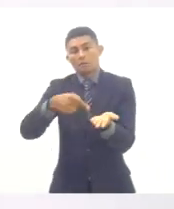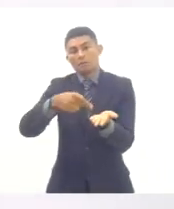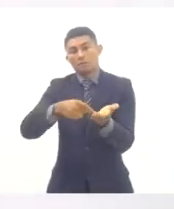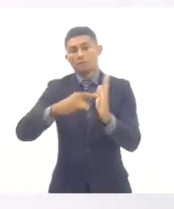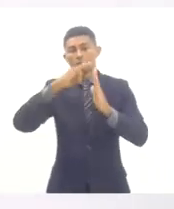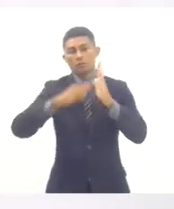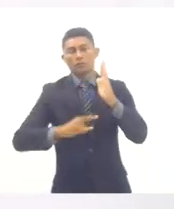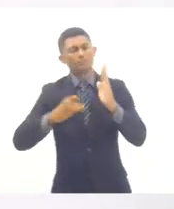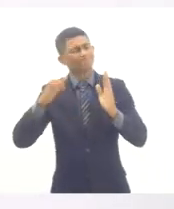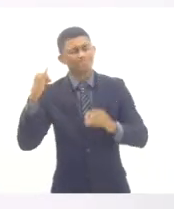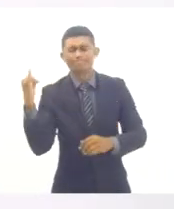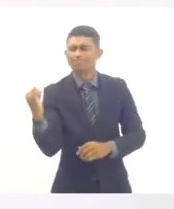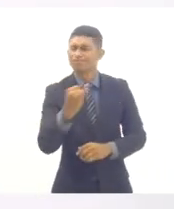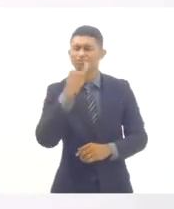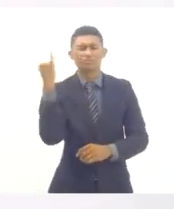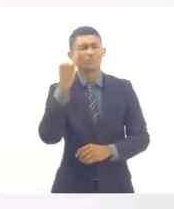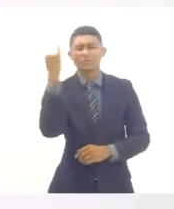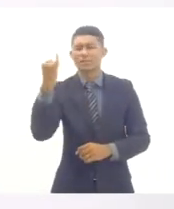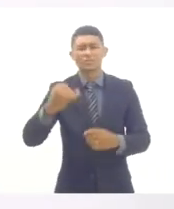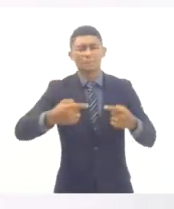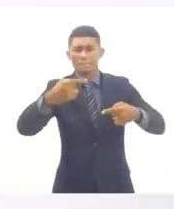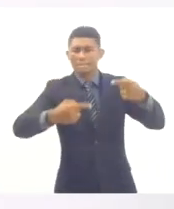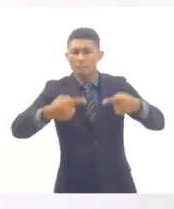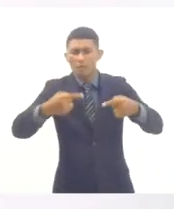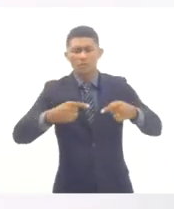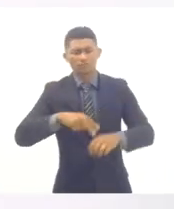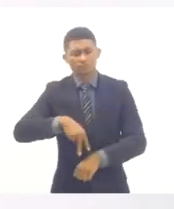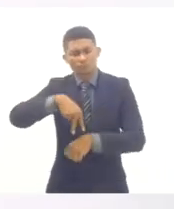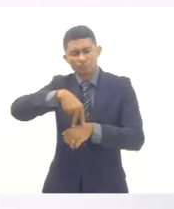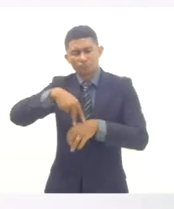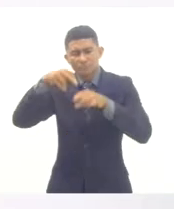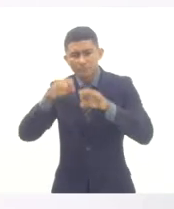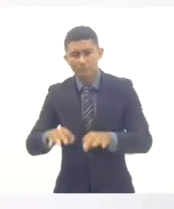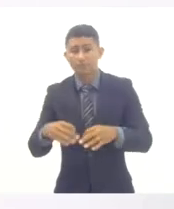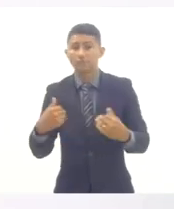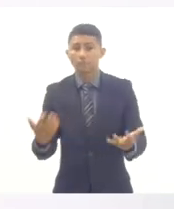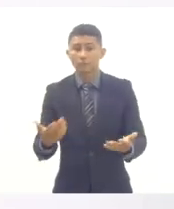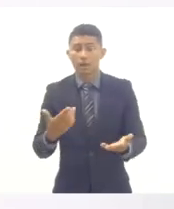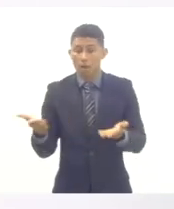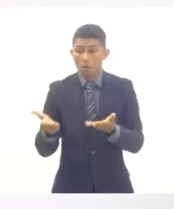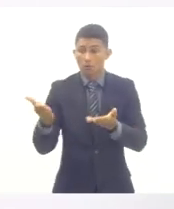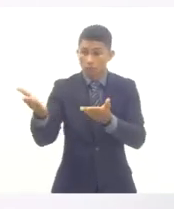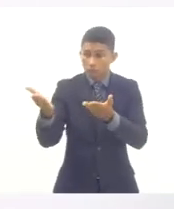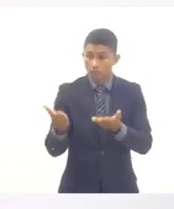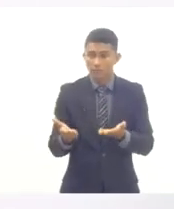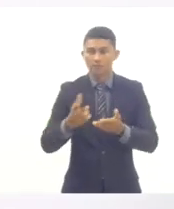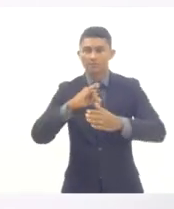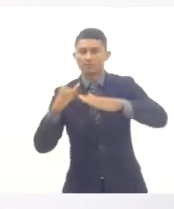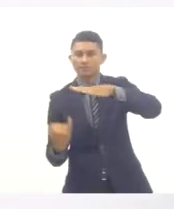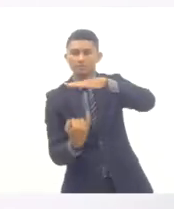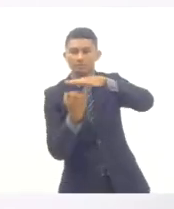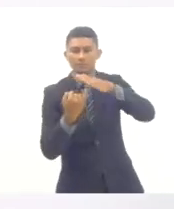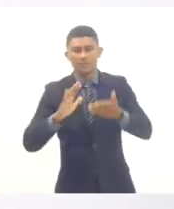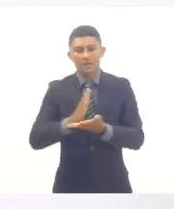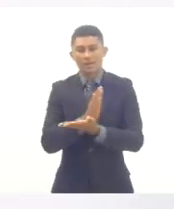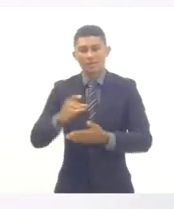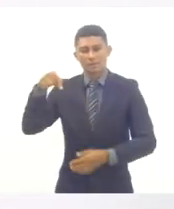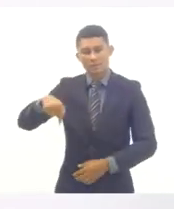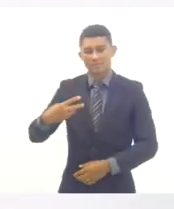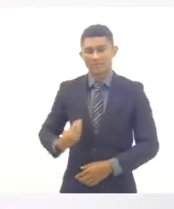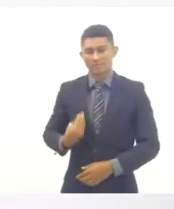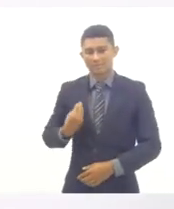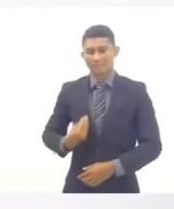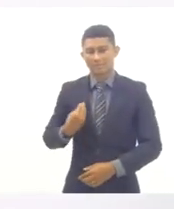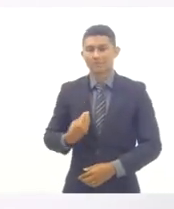que haja um posicionamento político sobre isso. Então, eu queria chamar aqui algumas das entidades que estão aqui presentes, das instituições,